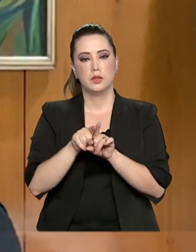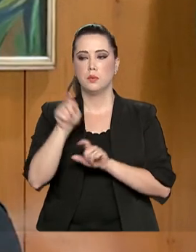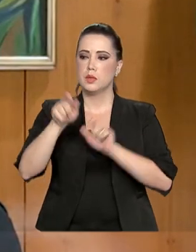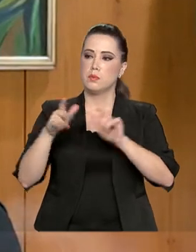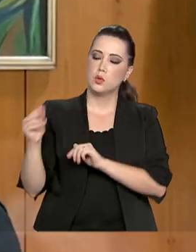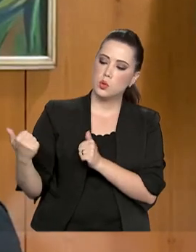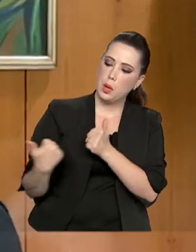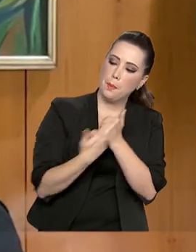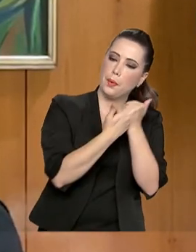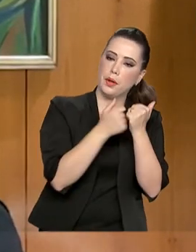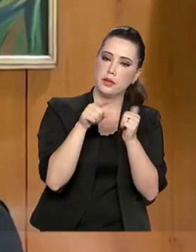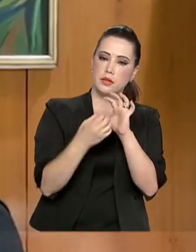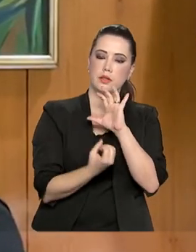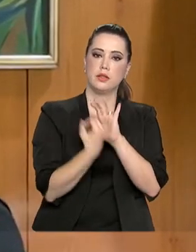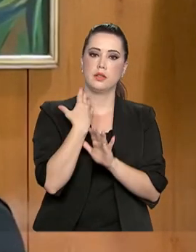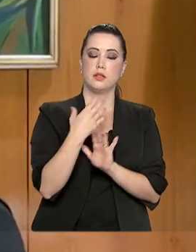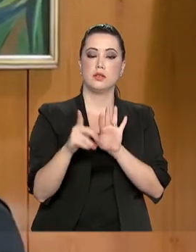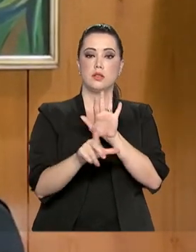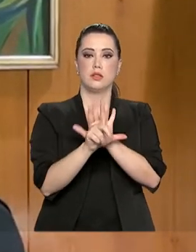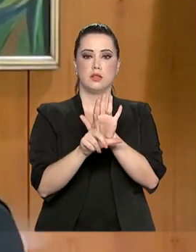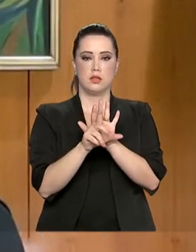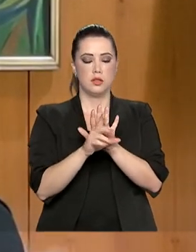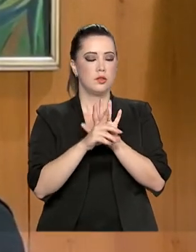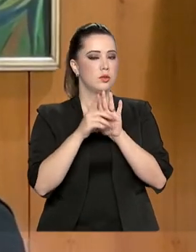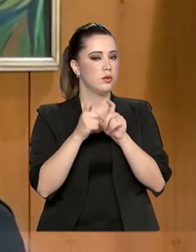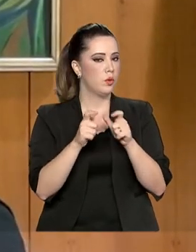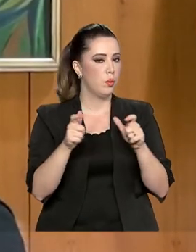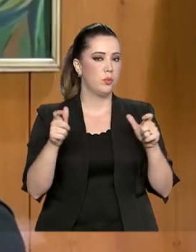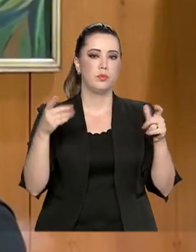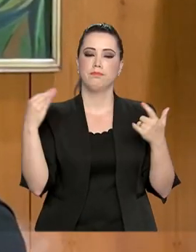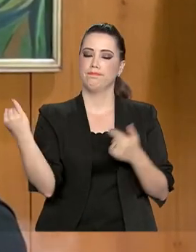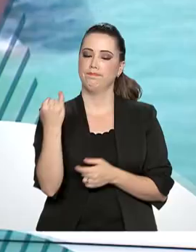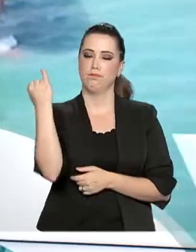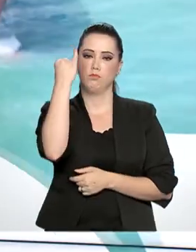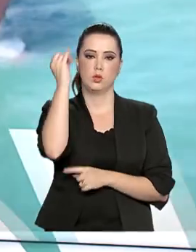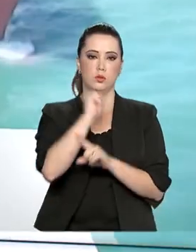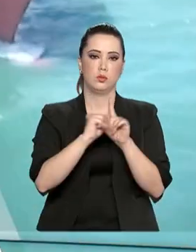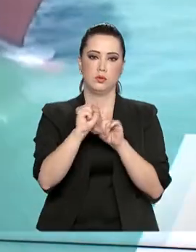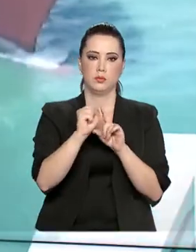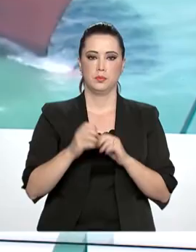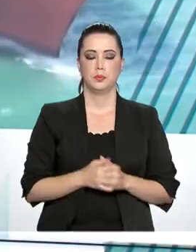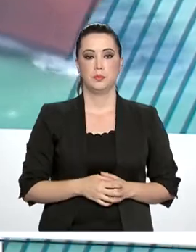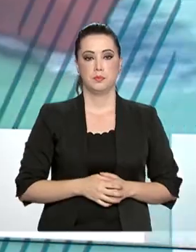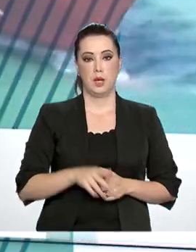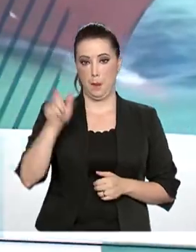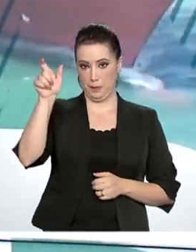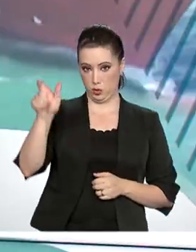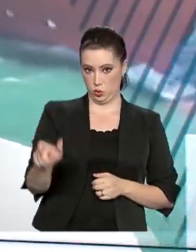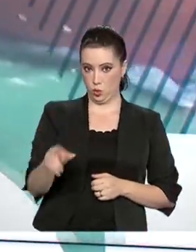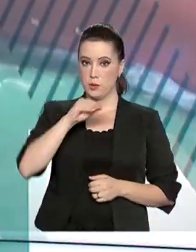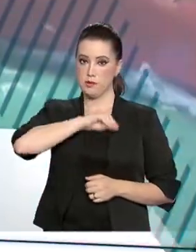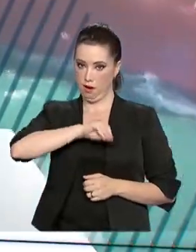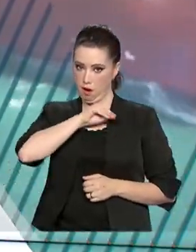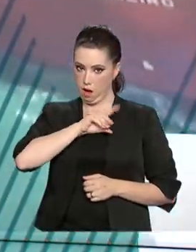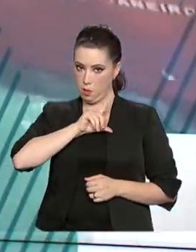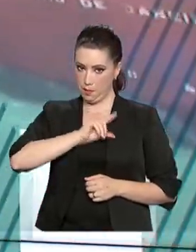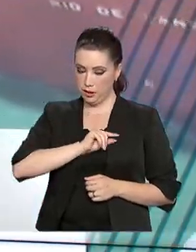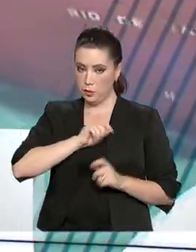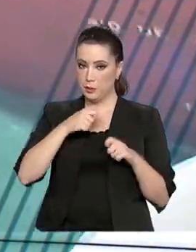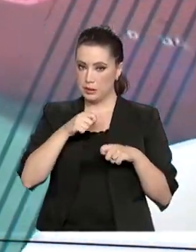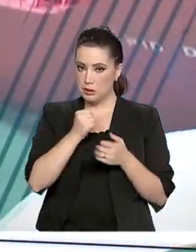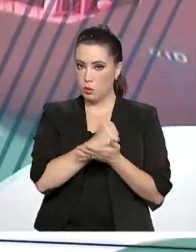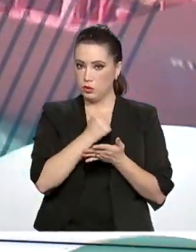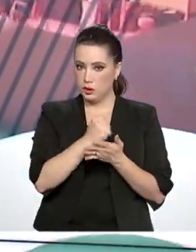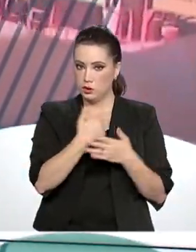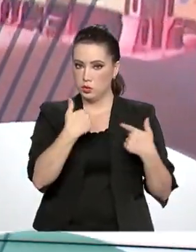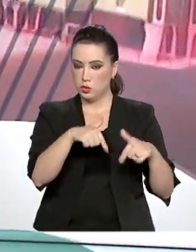envolvidos na criação dessa lei com seu enorme alcance social. Quem recebe salário mínimo precisa ter o